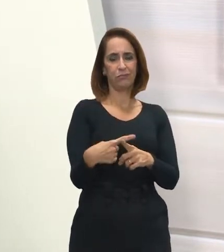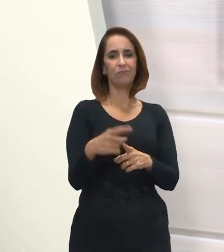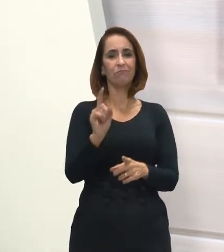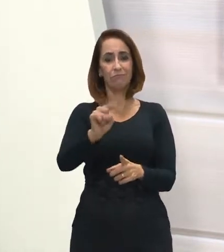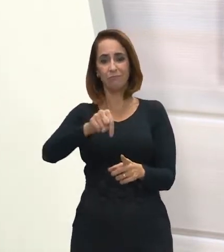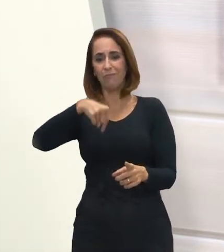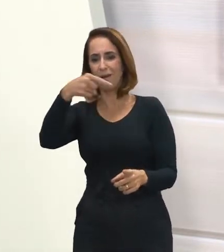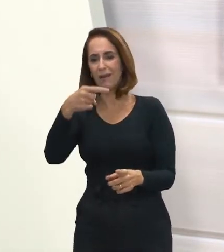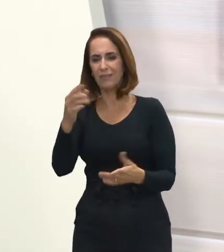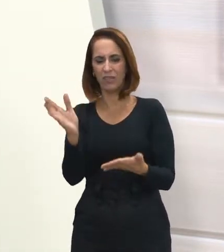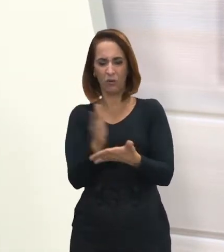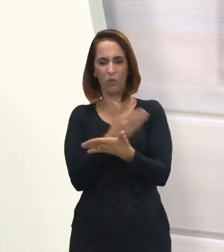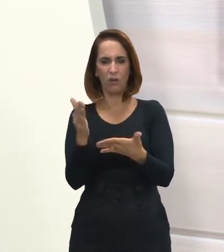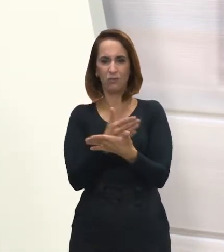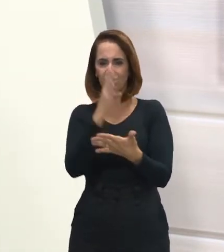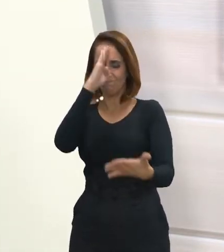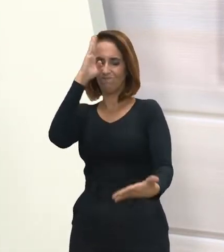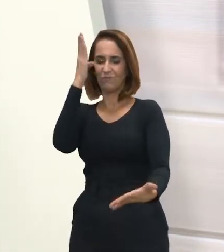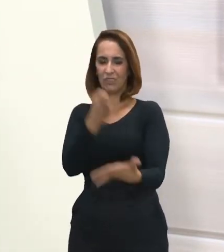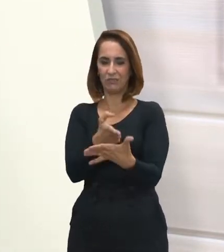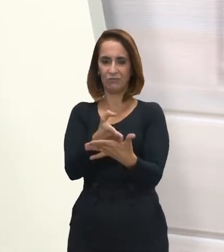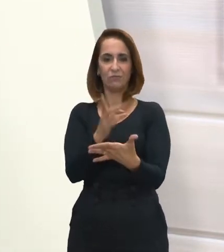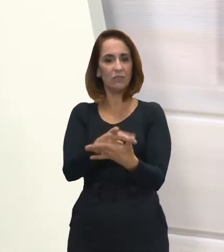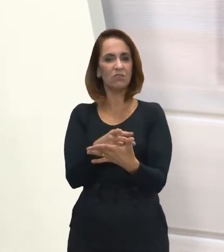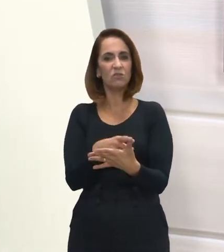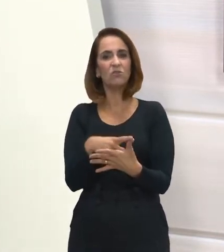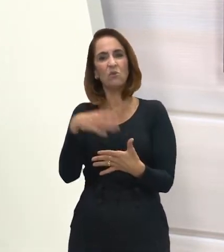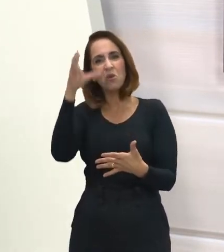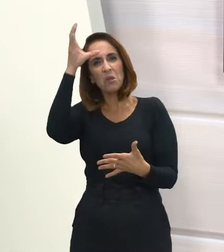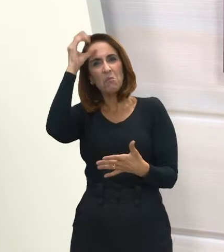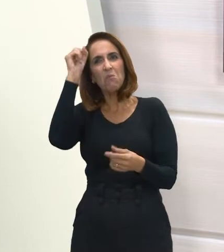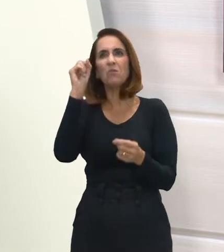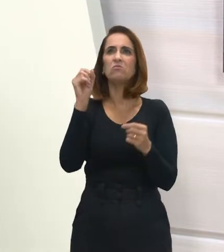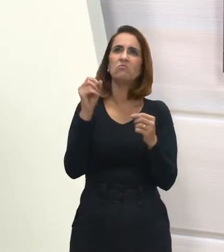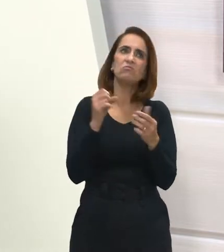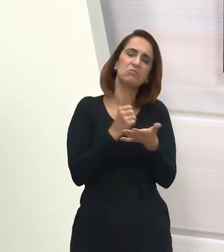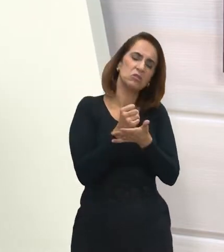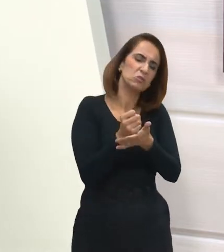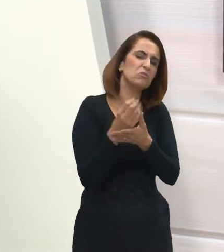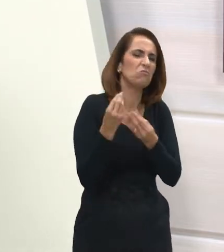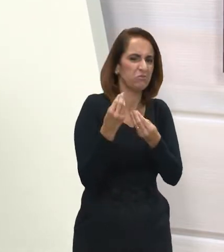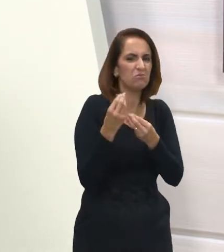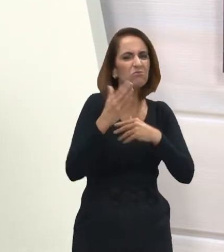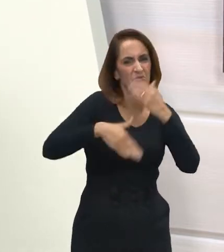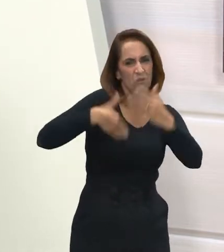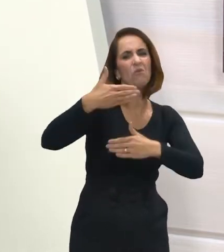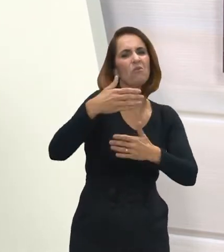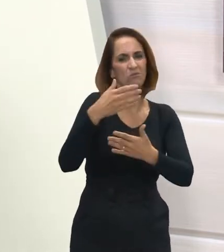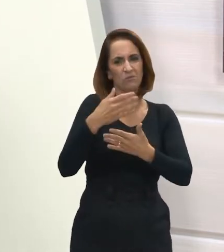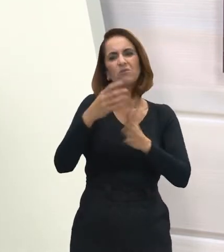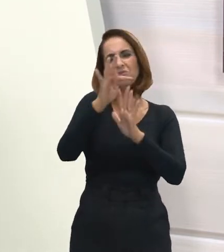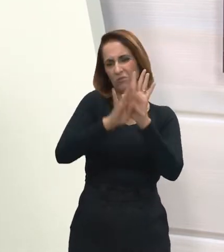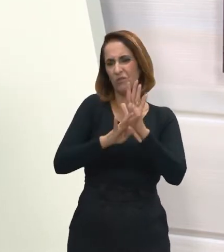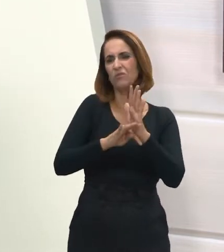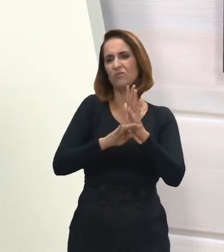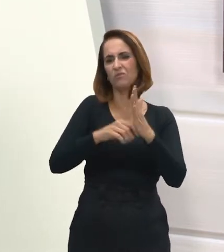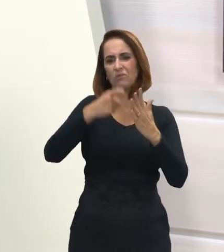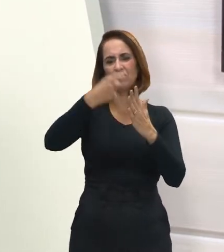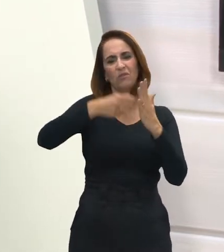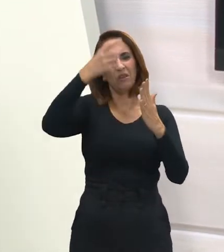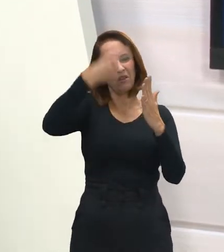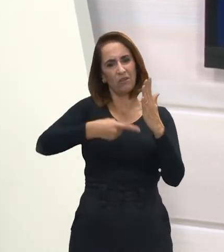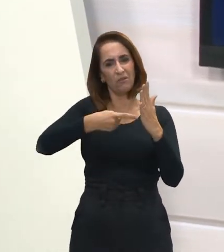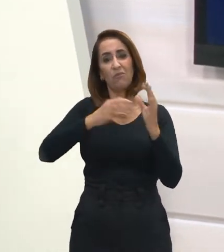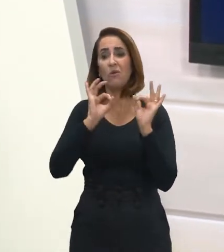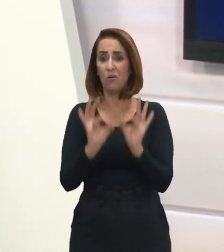além de elas terem um caderno específico, esses conhecimentos ajudam muito na produção do texto dissertativo. E nós